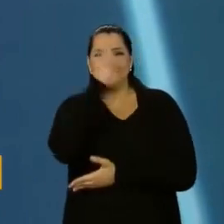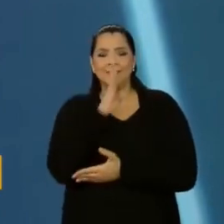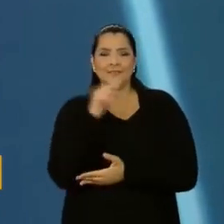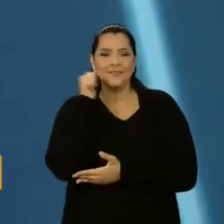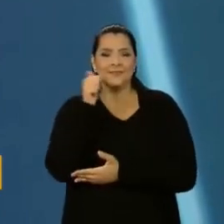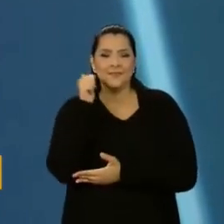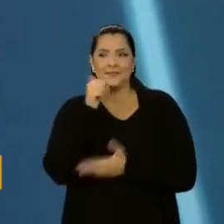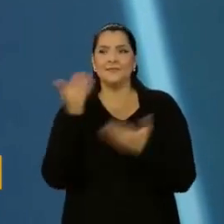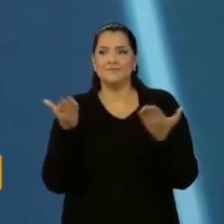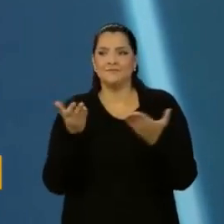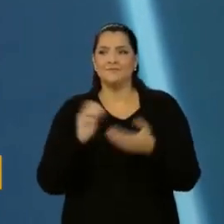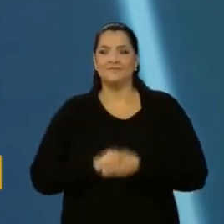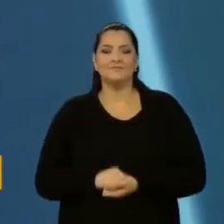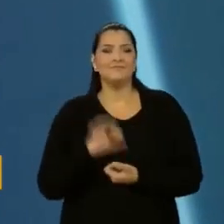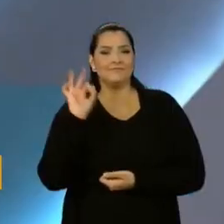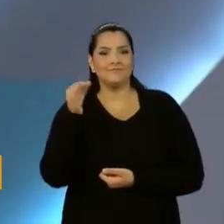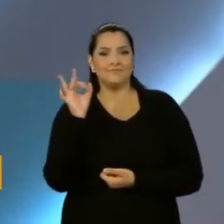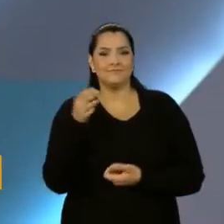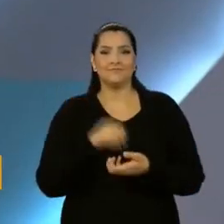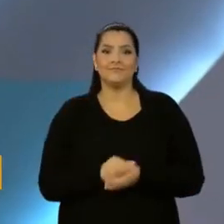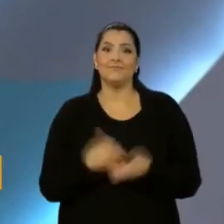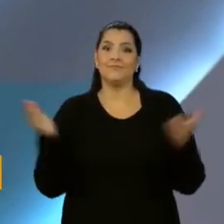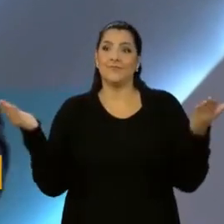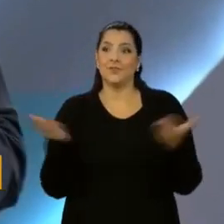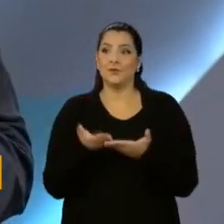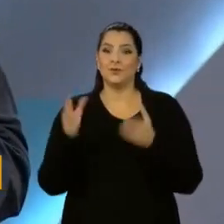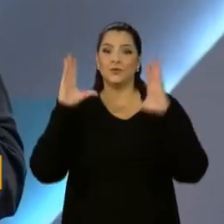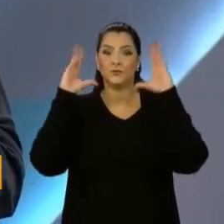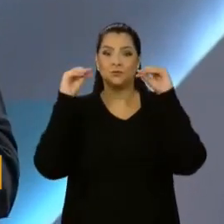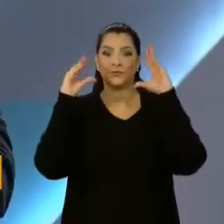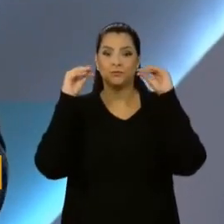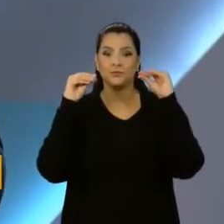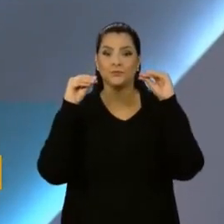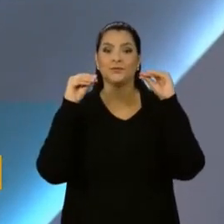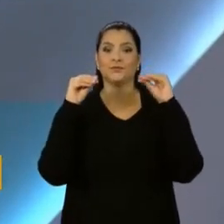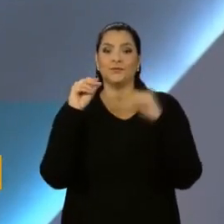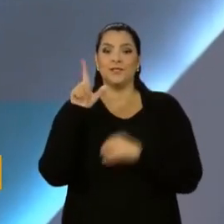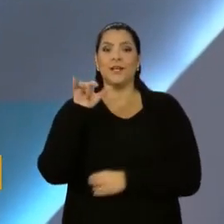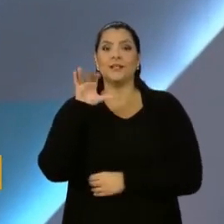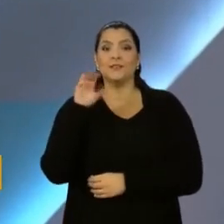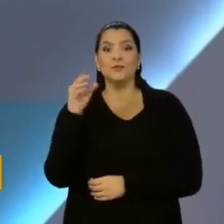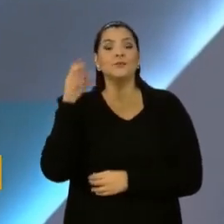Feminino que teremos hoje, né? Exatamente. Hoje às 8 da noite a gente vai ter o clássico Entre Santos e Palmeiras.